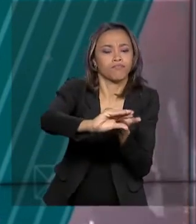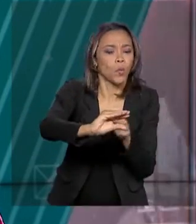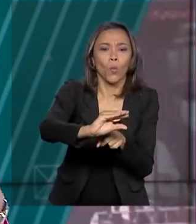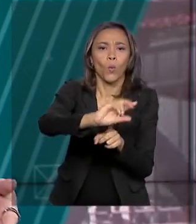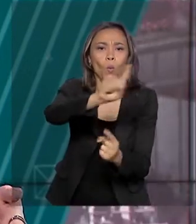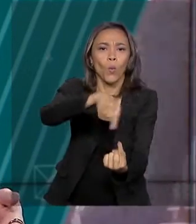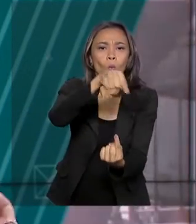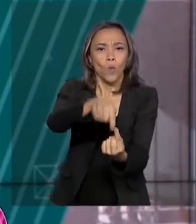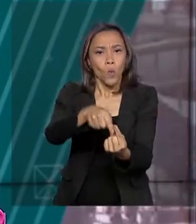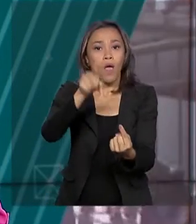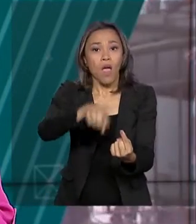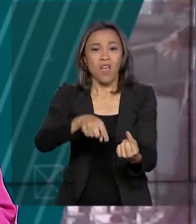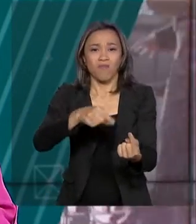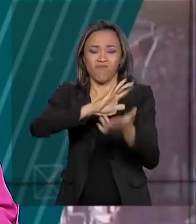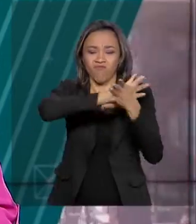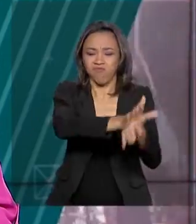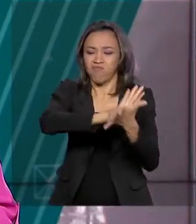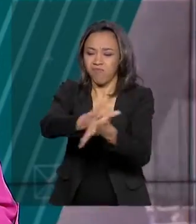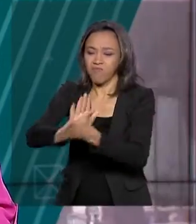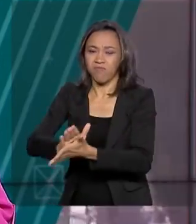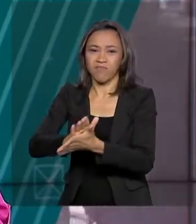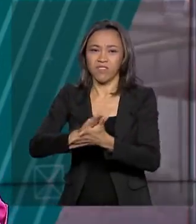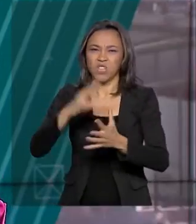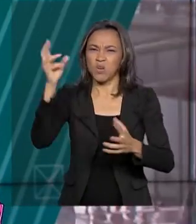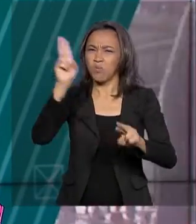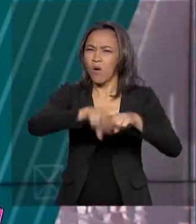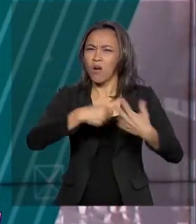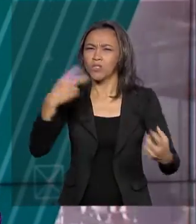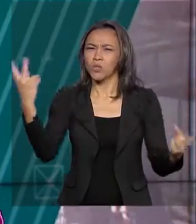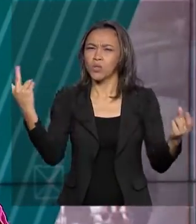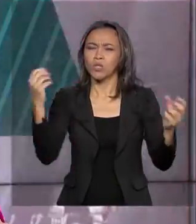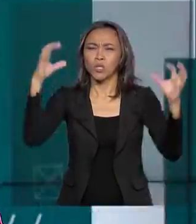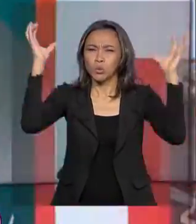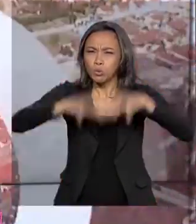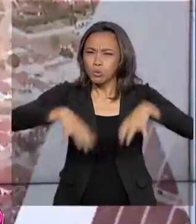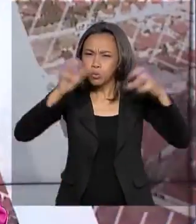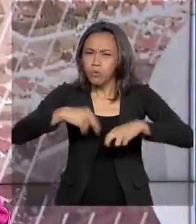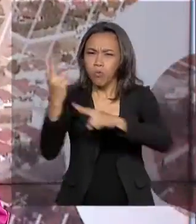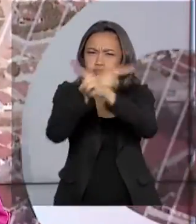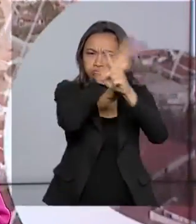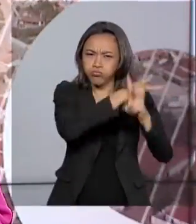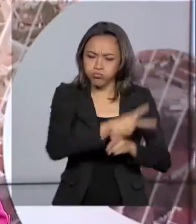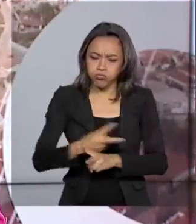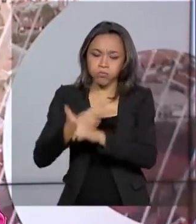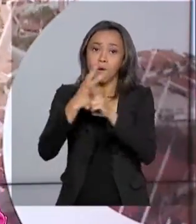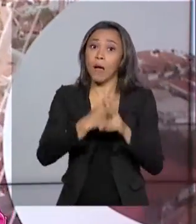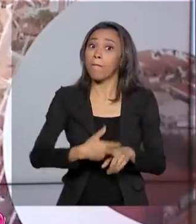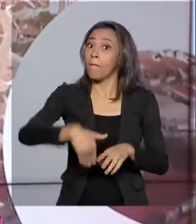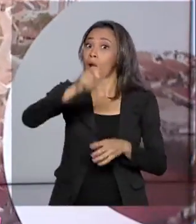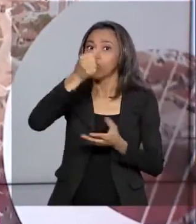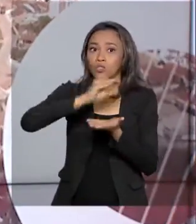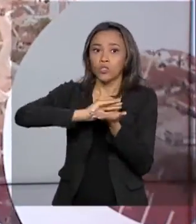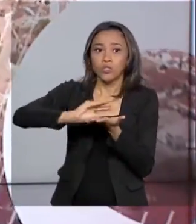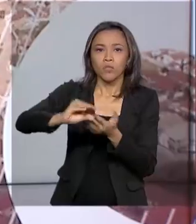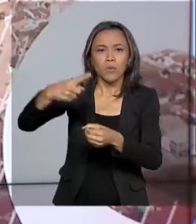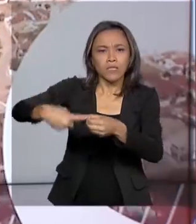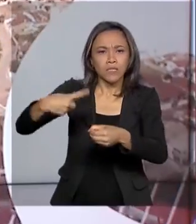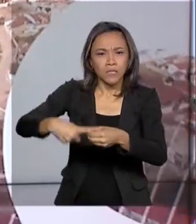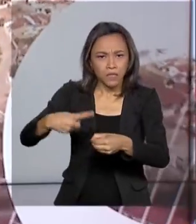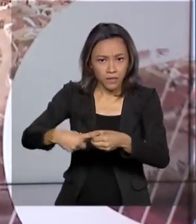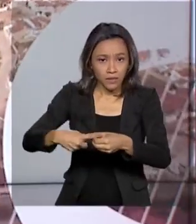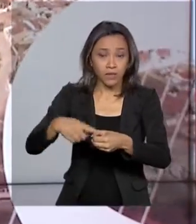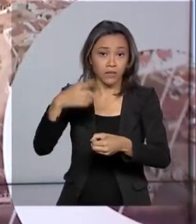recuperar estragos causados por chuvas e vendavais. A maior parte do recurso vai para o município gaúcho de Santana do